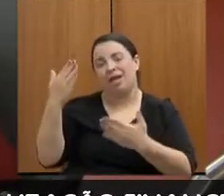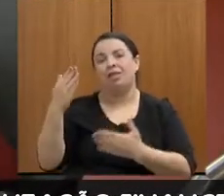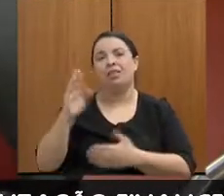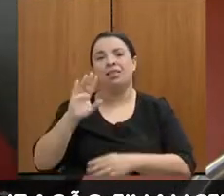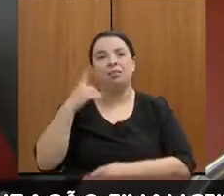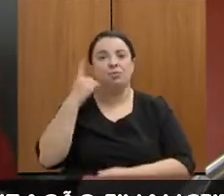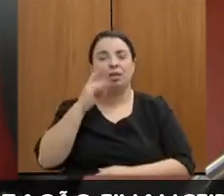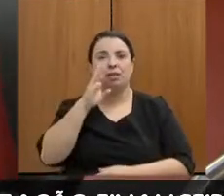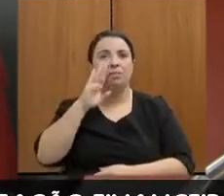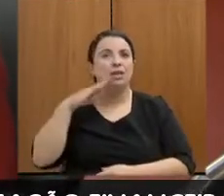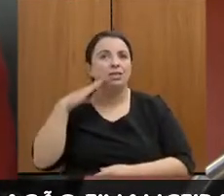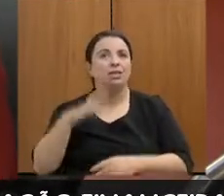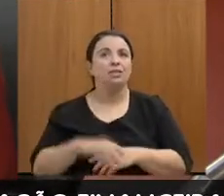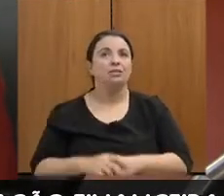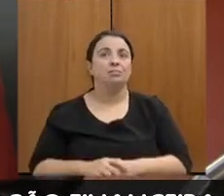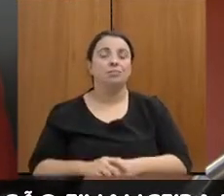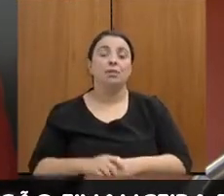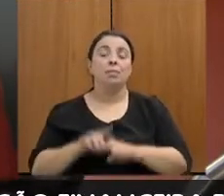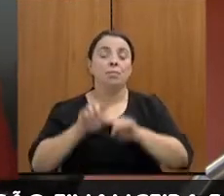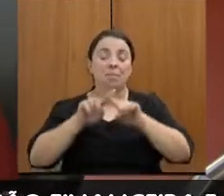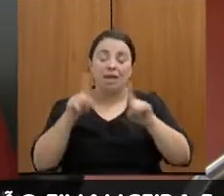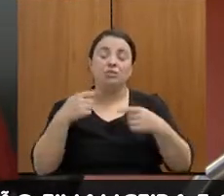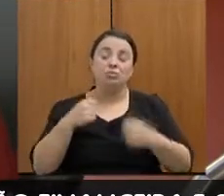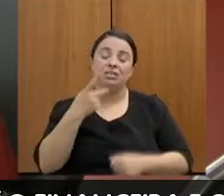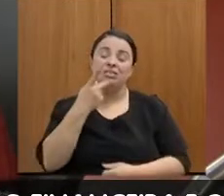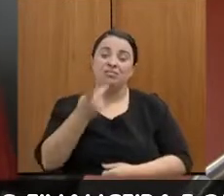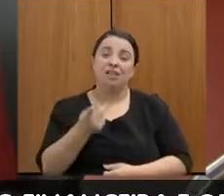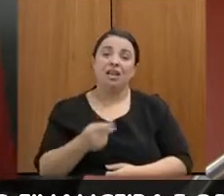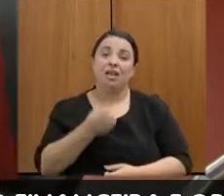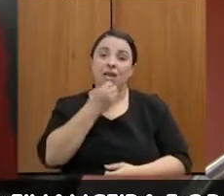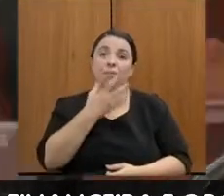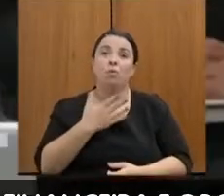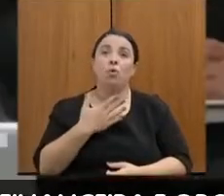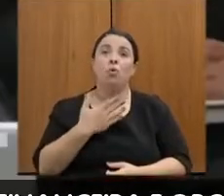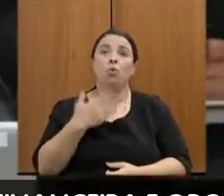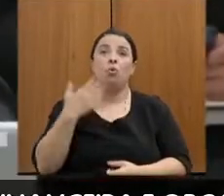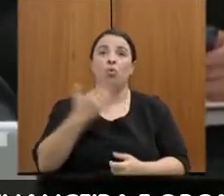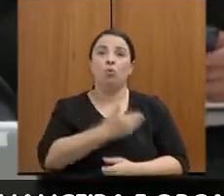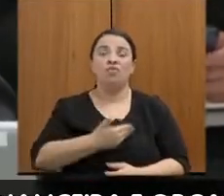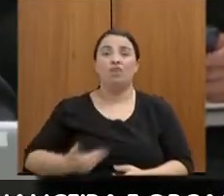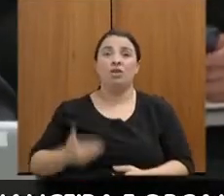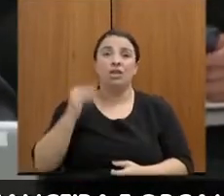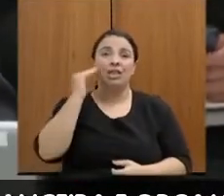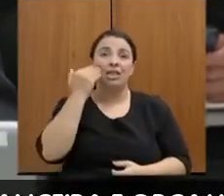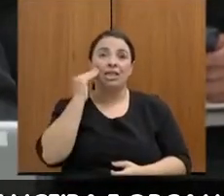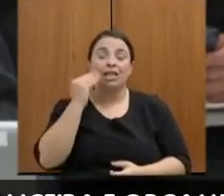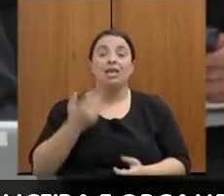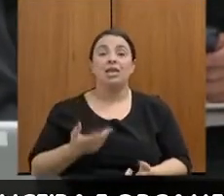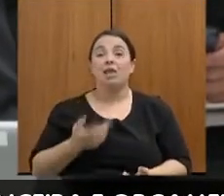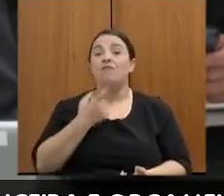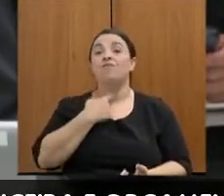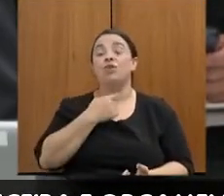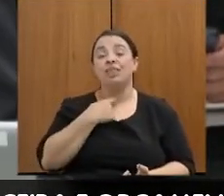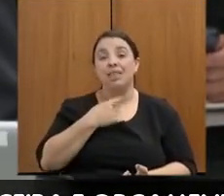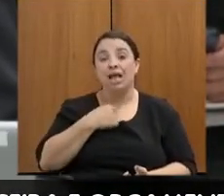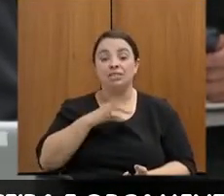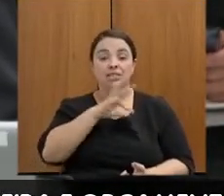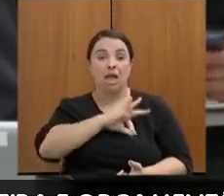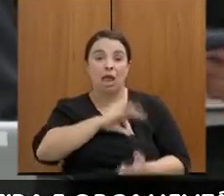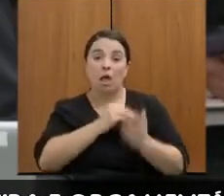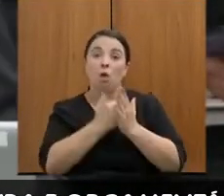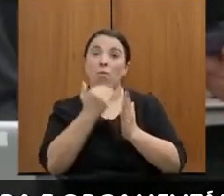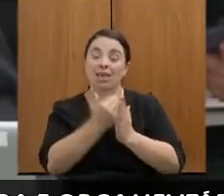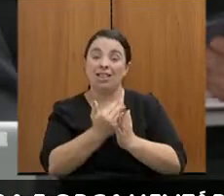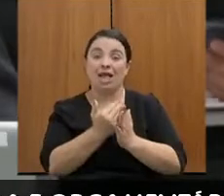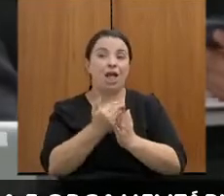fico muito feliz de um governo entender que querer dar aumento de salário não é a mesma coisa que poder dar aumento de salário. Infelizmente,